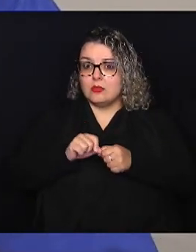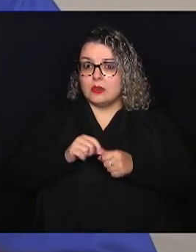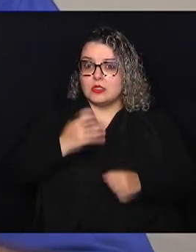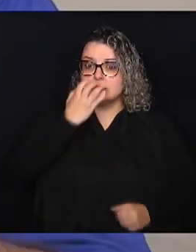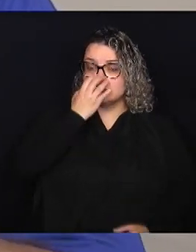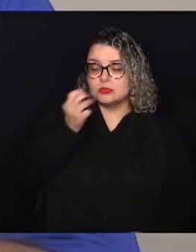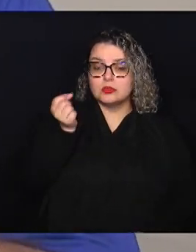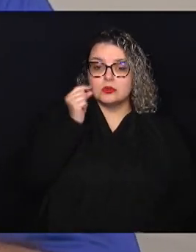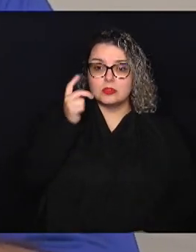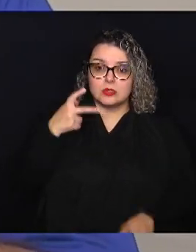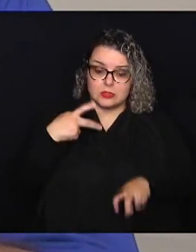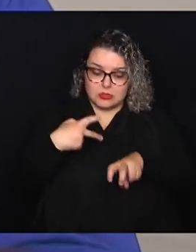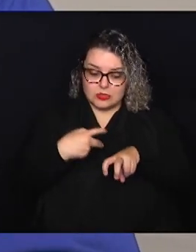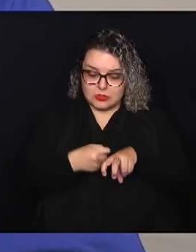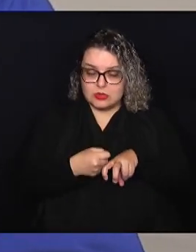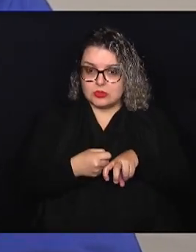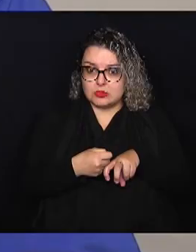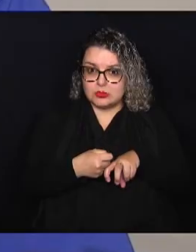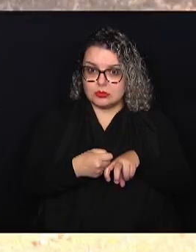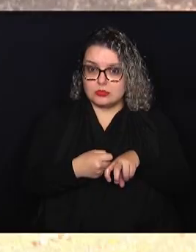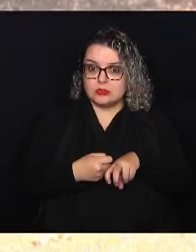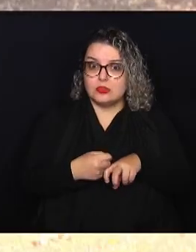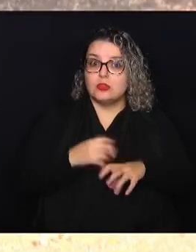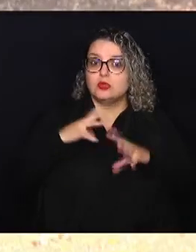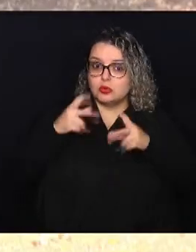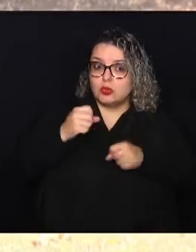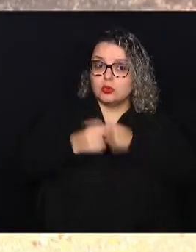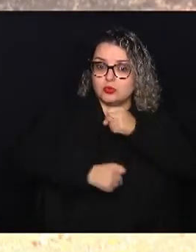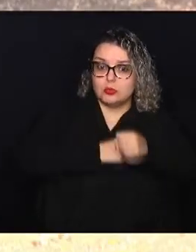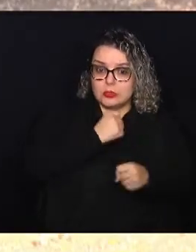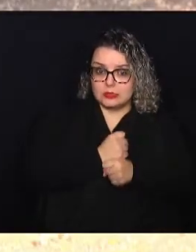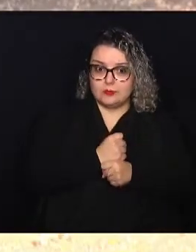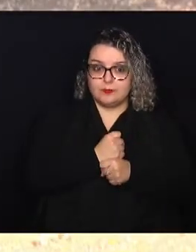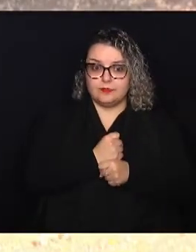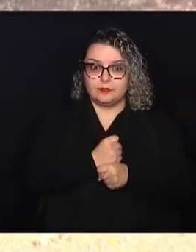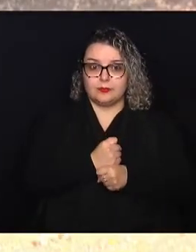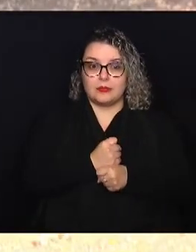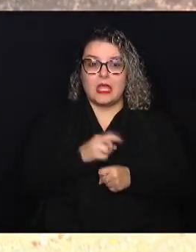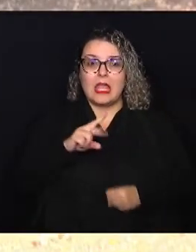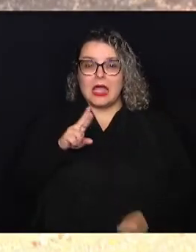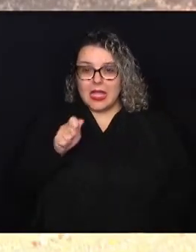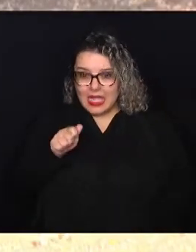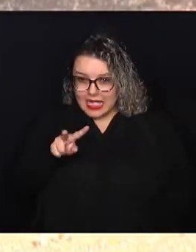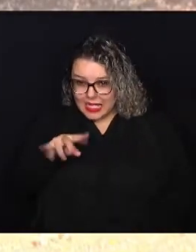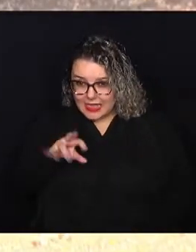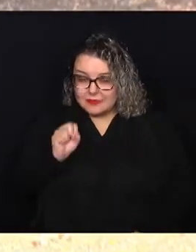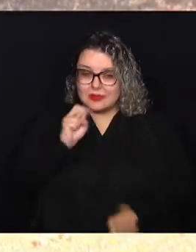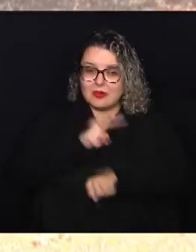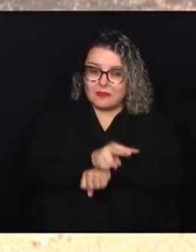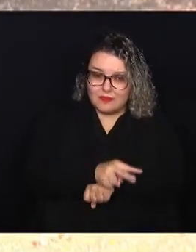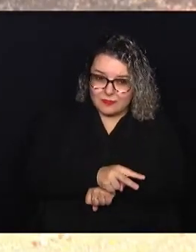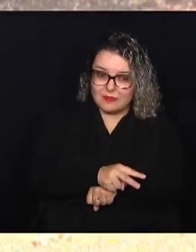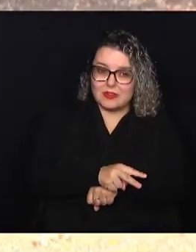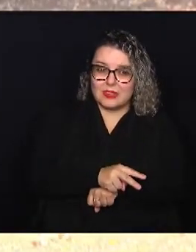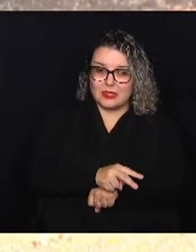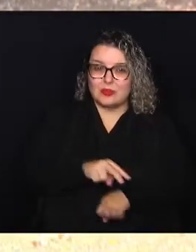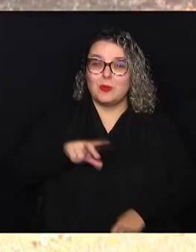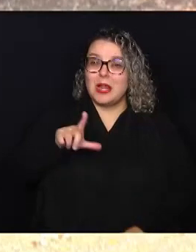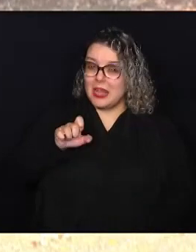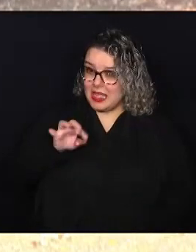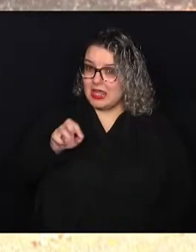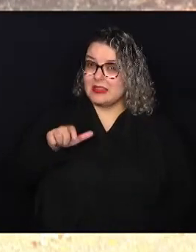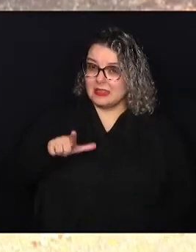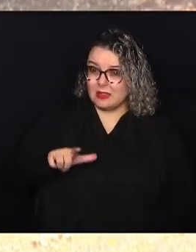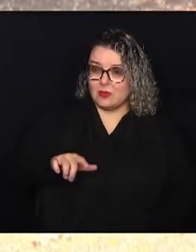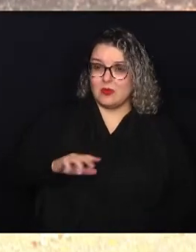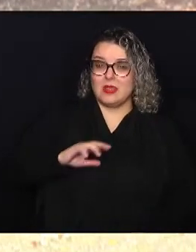e gato anualmente. A raiva é um vírus letal, transmitido em humanos e animais. O